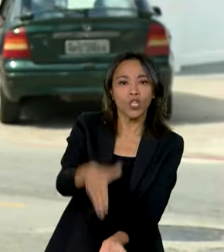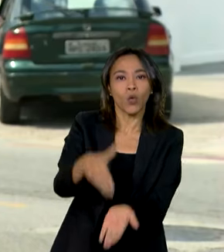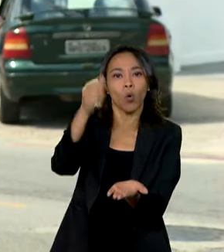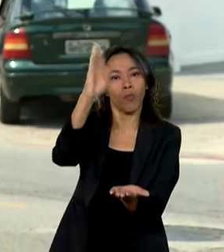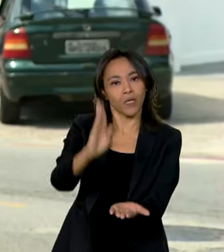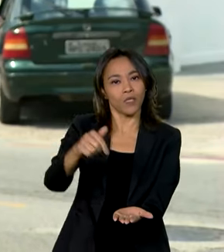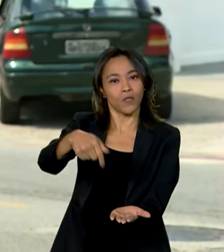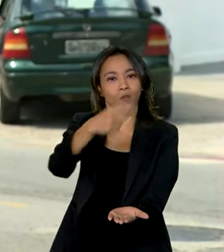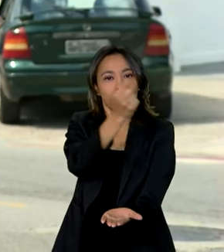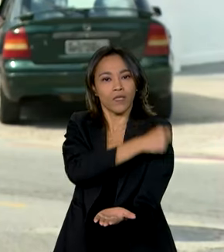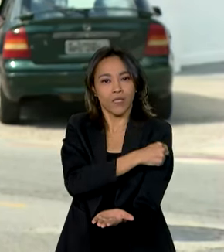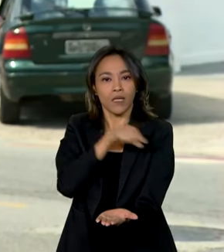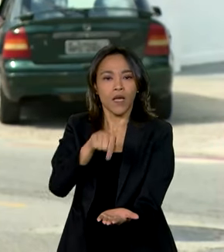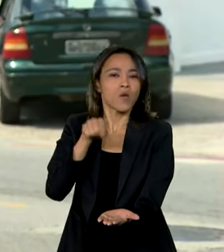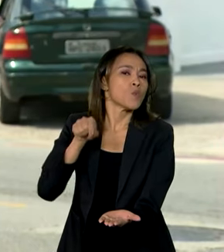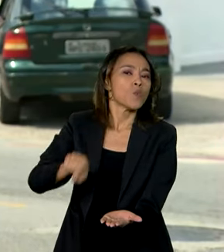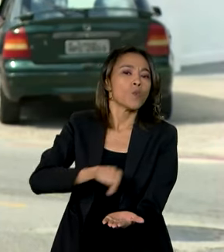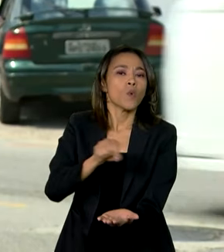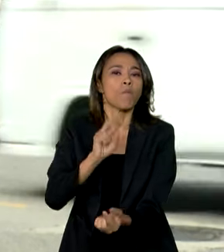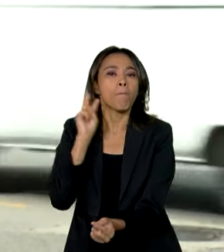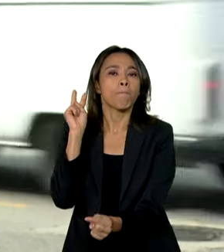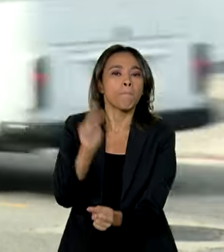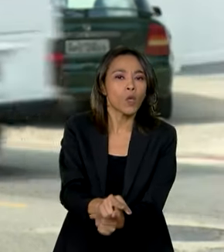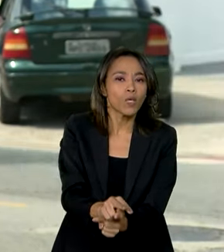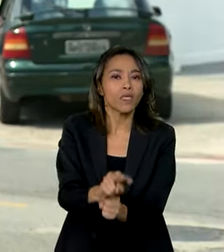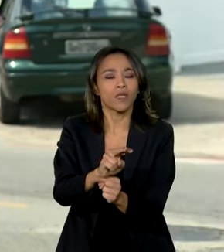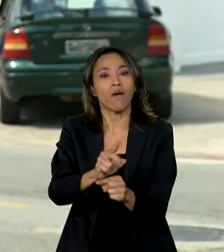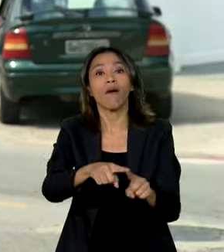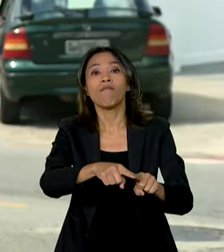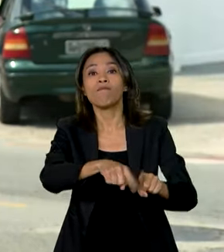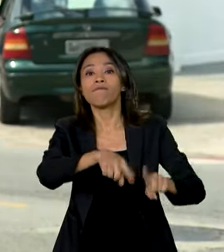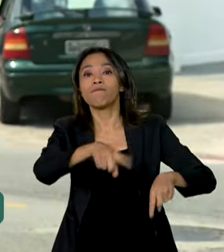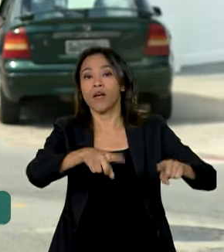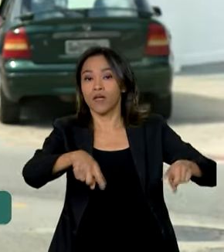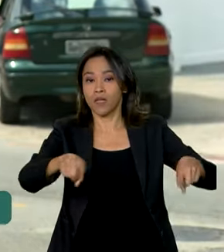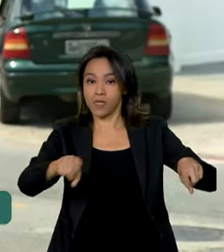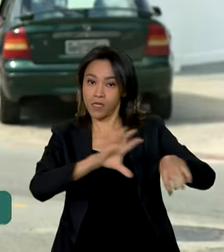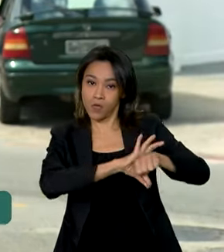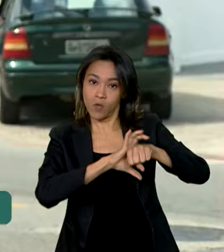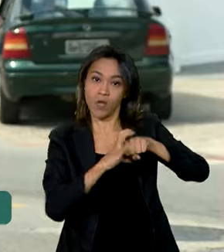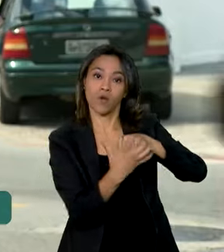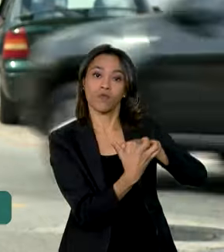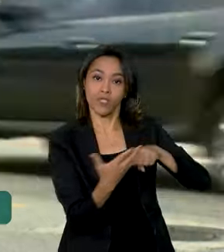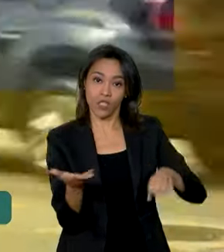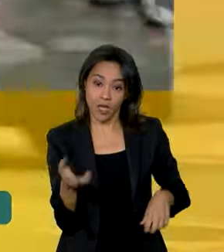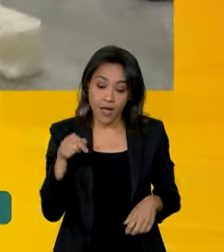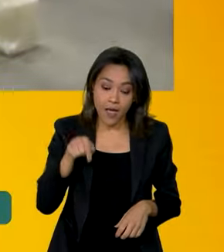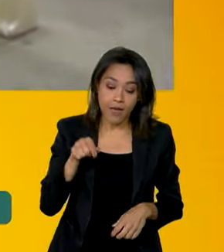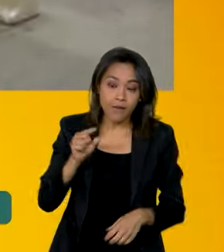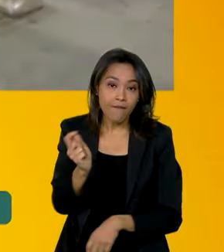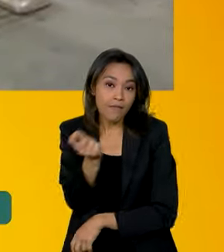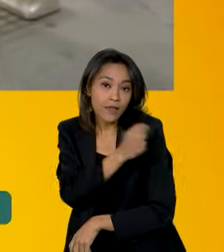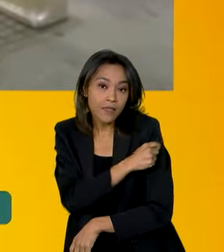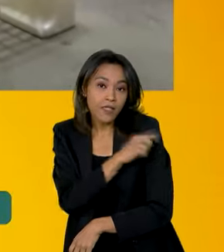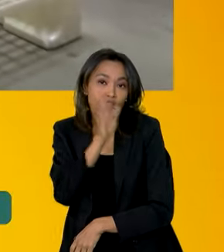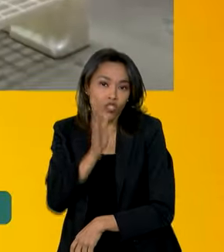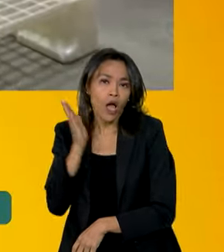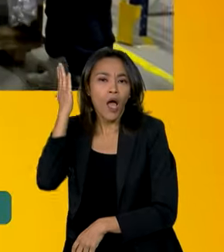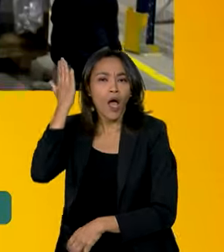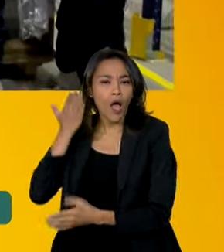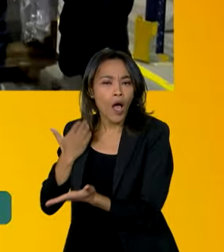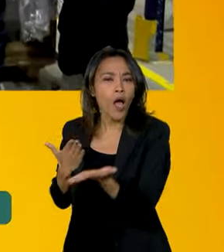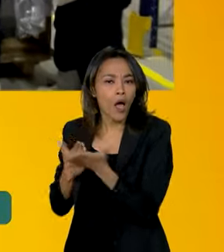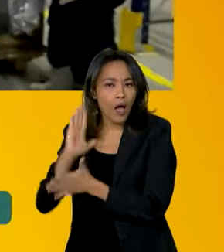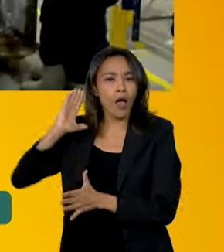atualizadas que oferecem proteção à variante da Covid-19. Esse imunizante foi aprovado pela